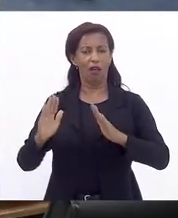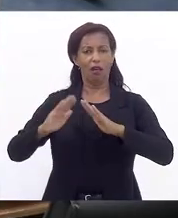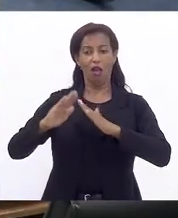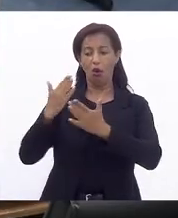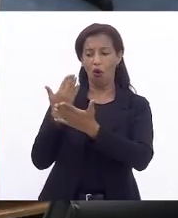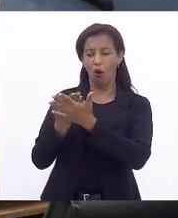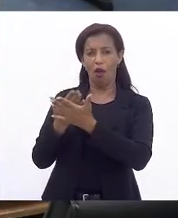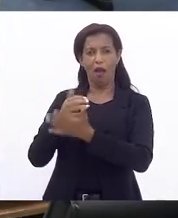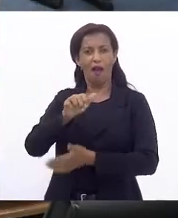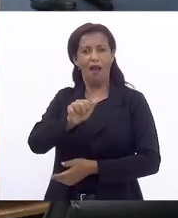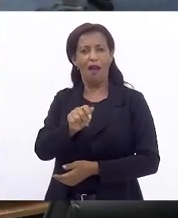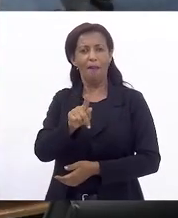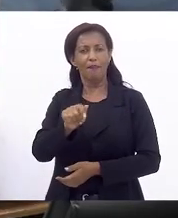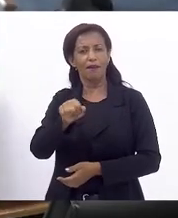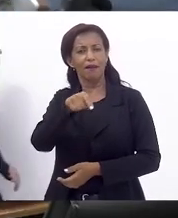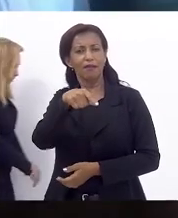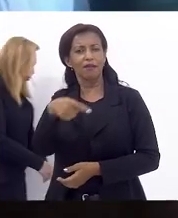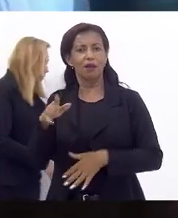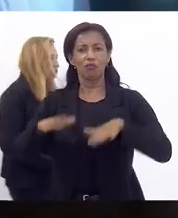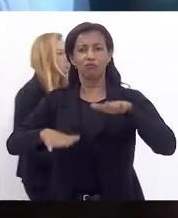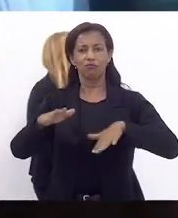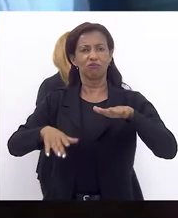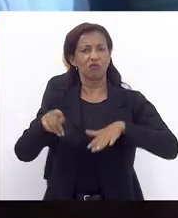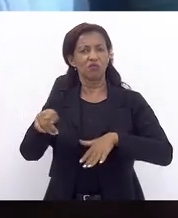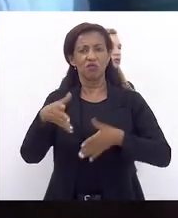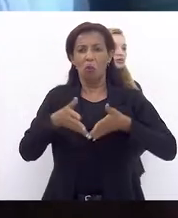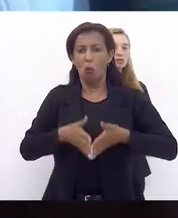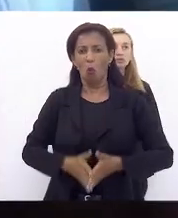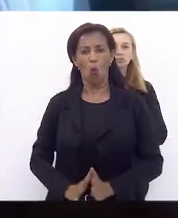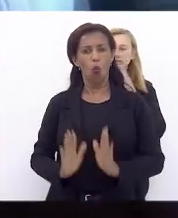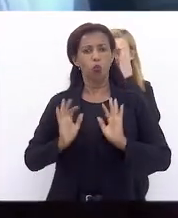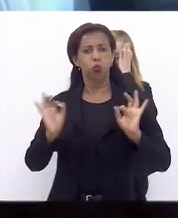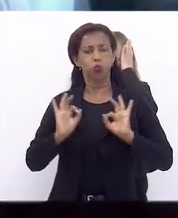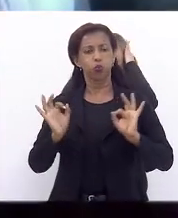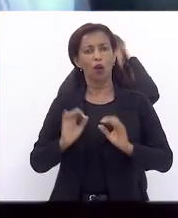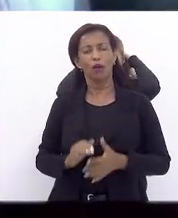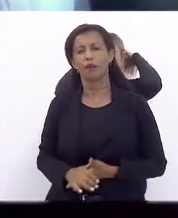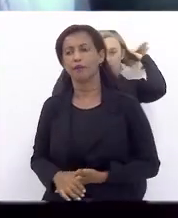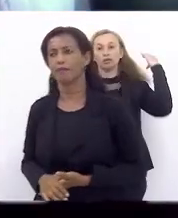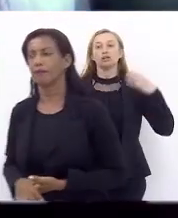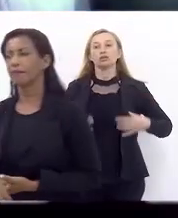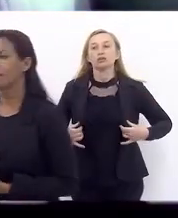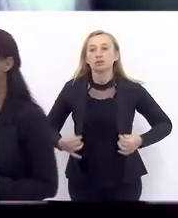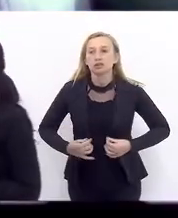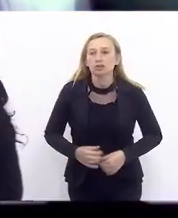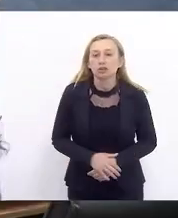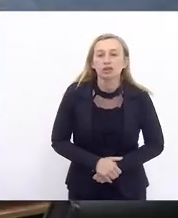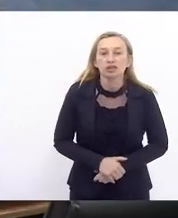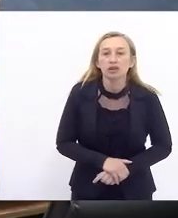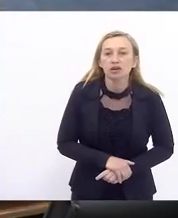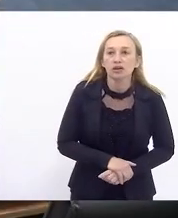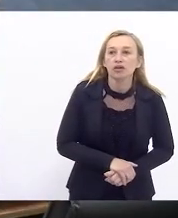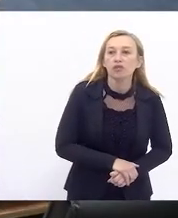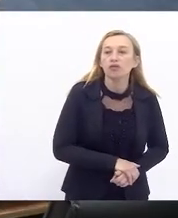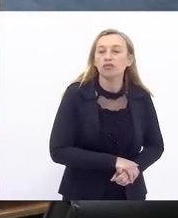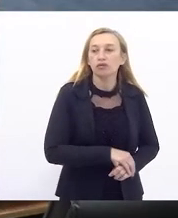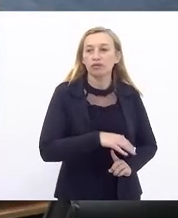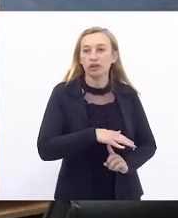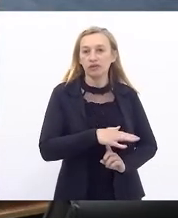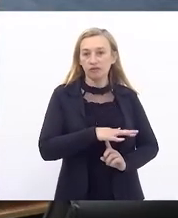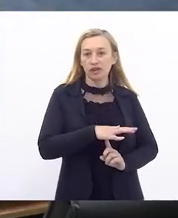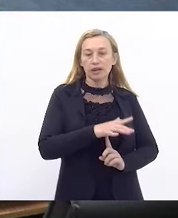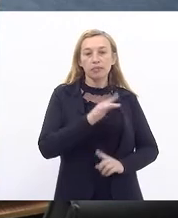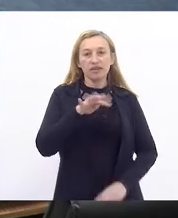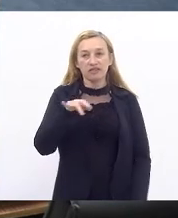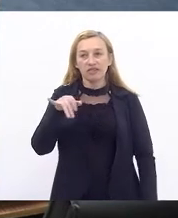aplicação, talvez V. Exª não fosse nem nascido ainda, e a Feira da Providência, durante alguns anos,